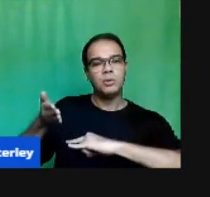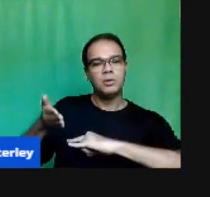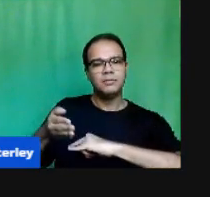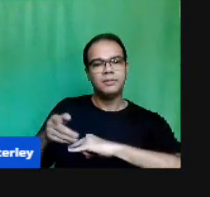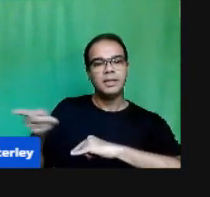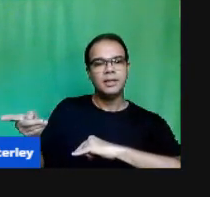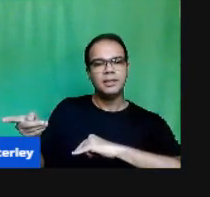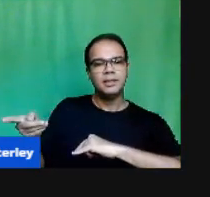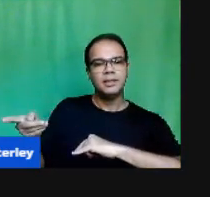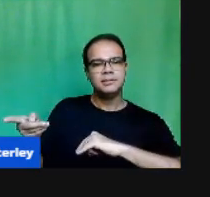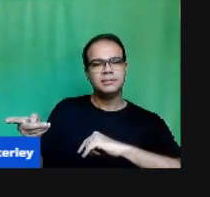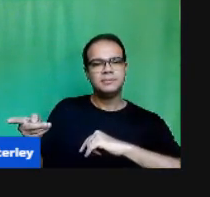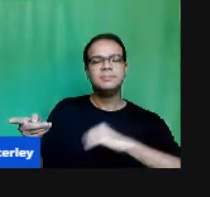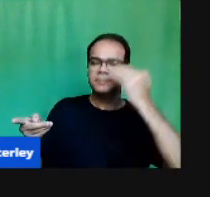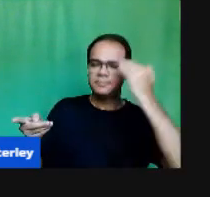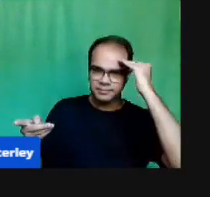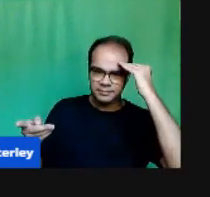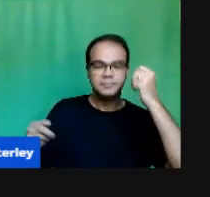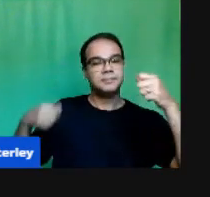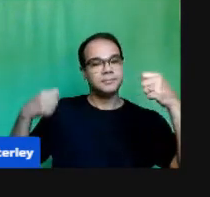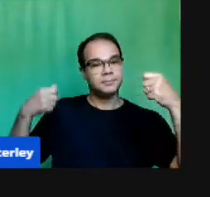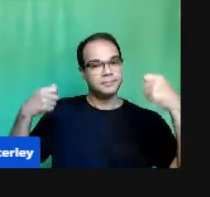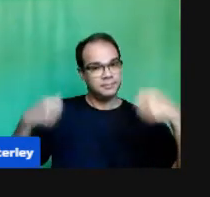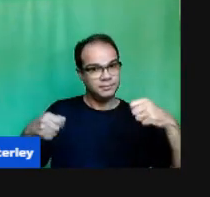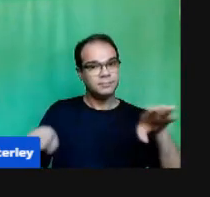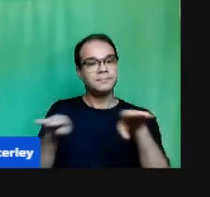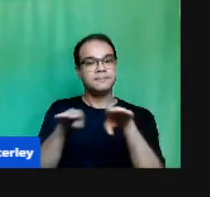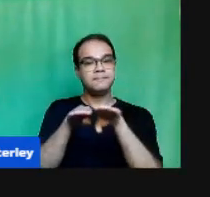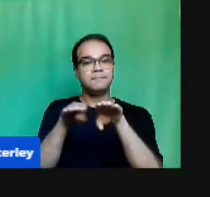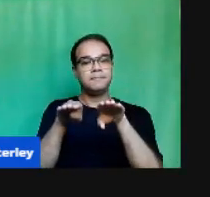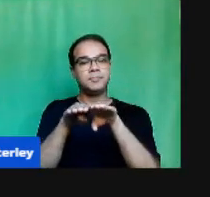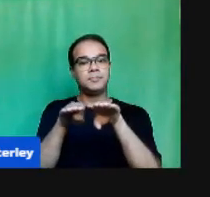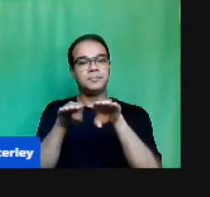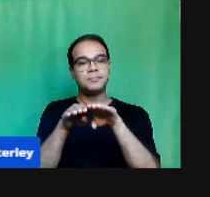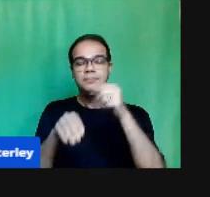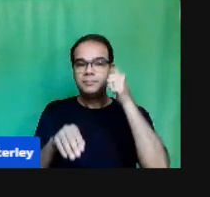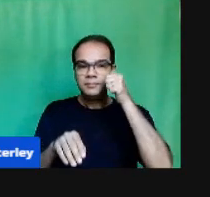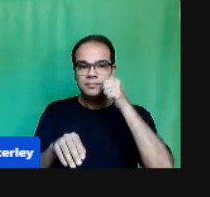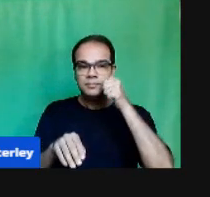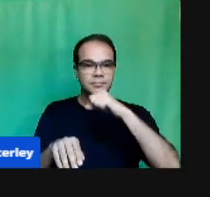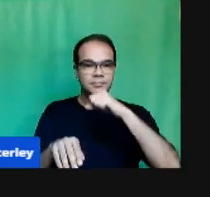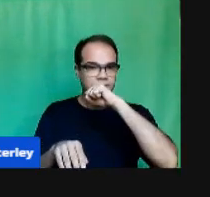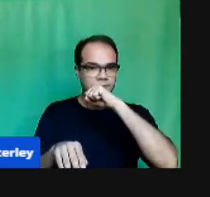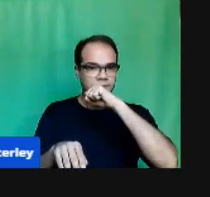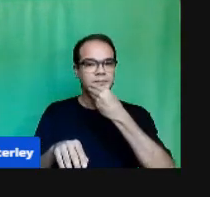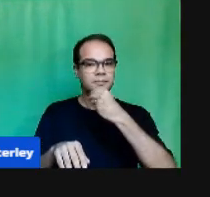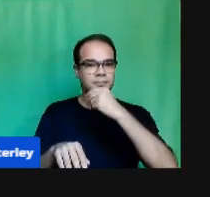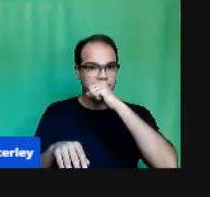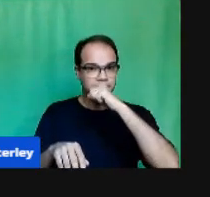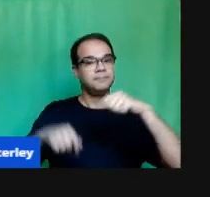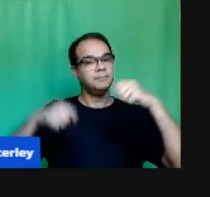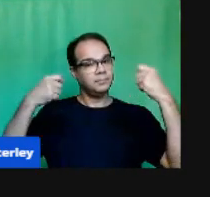cada Instituição Dentro da rede Tem a liberdade De fazer O seu formato De avaliação